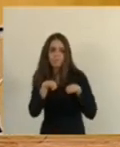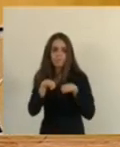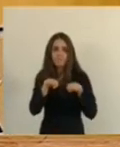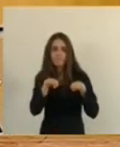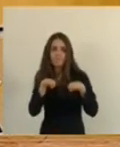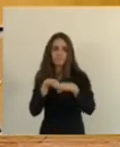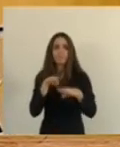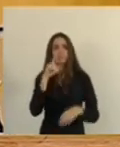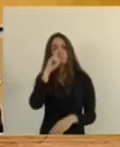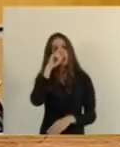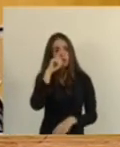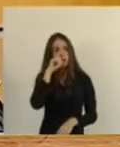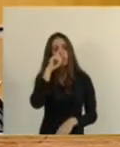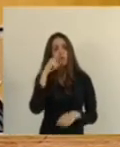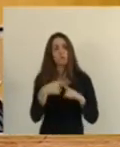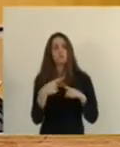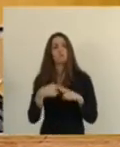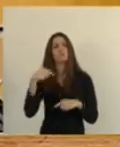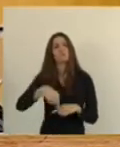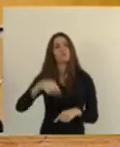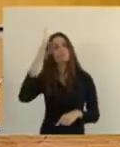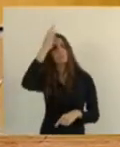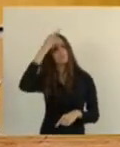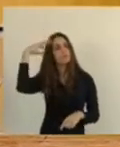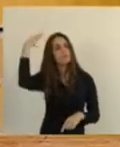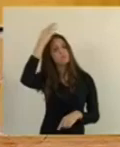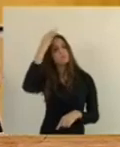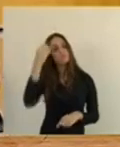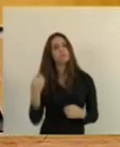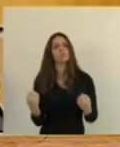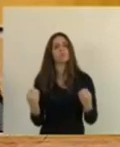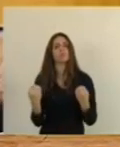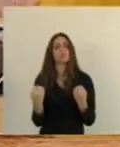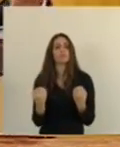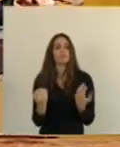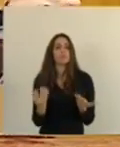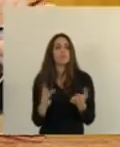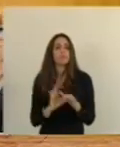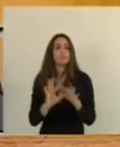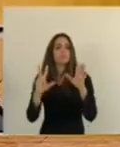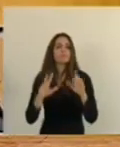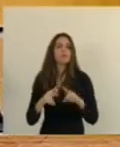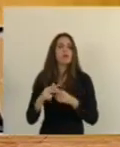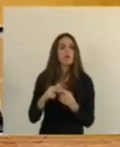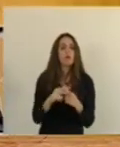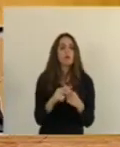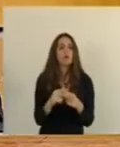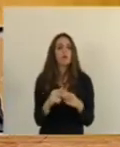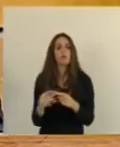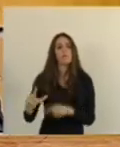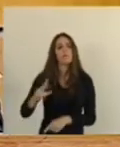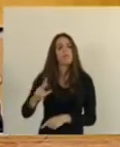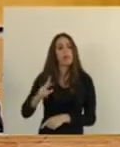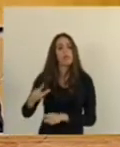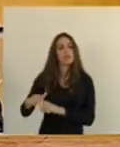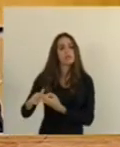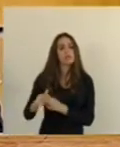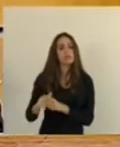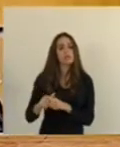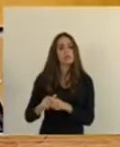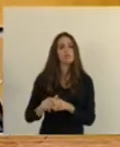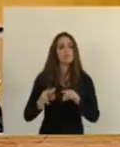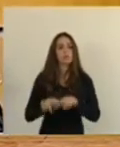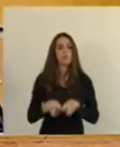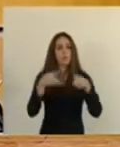foi que essa rodovia no âmbito do Estado do Espírito Santo foi concedida para a iniciativa privada fazer a duplicação.